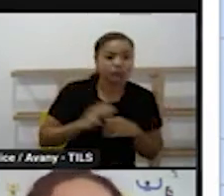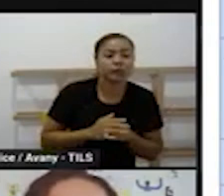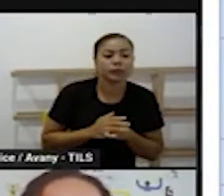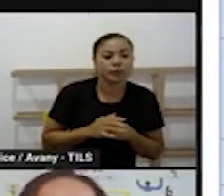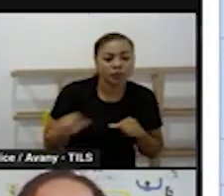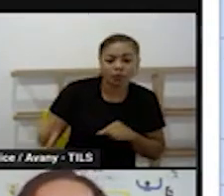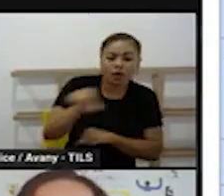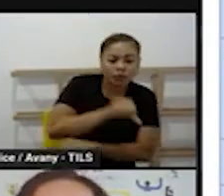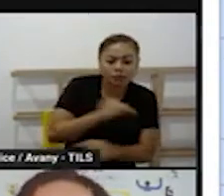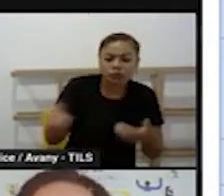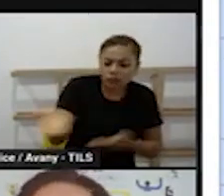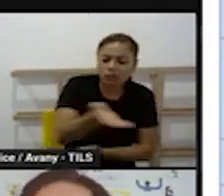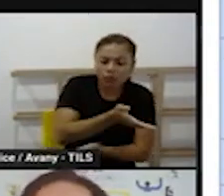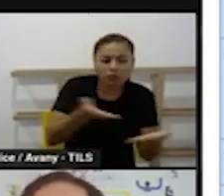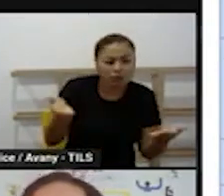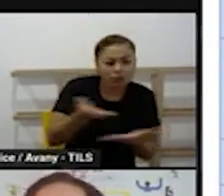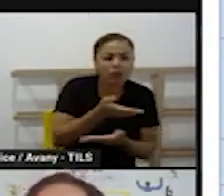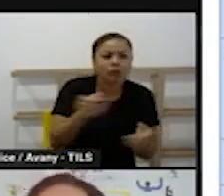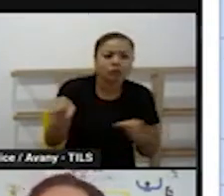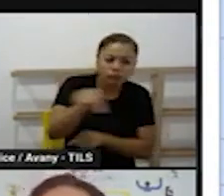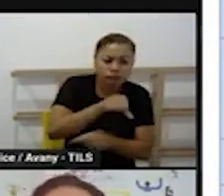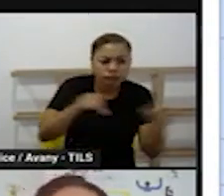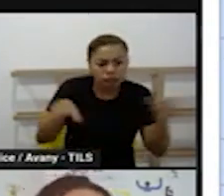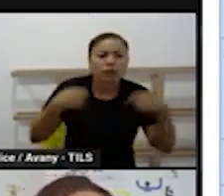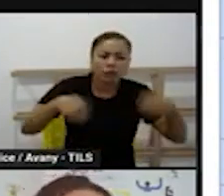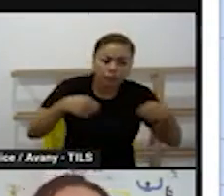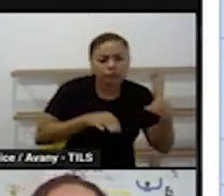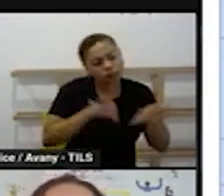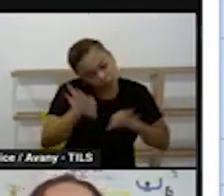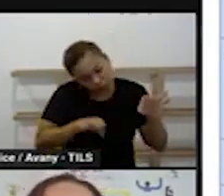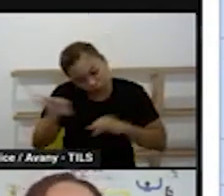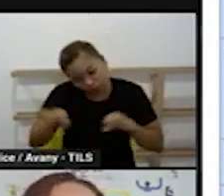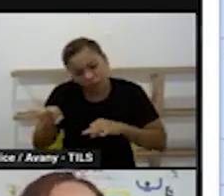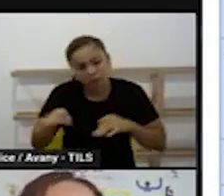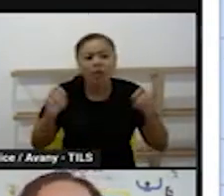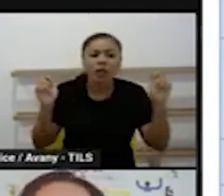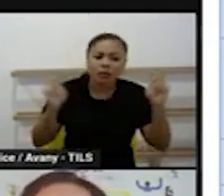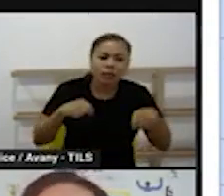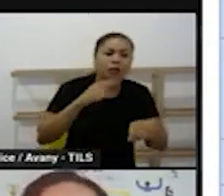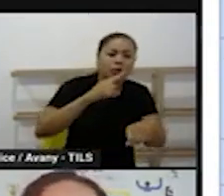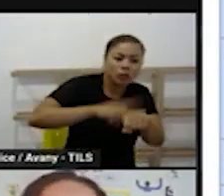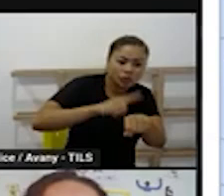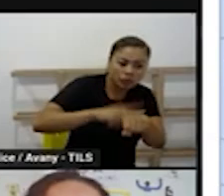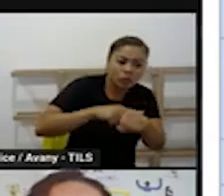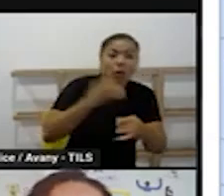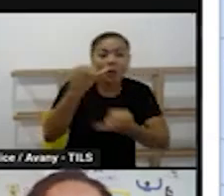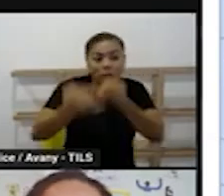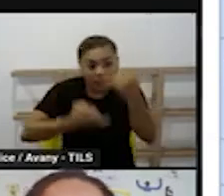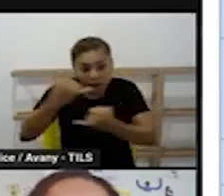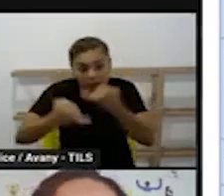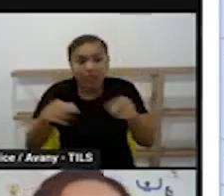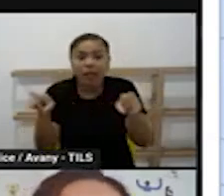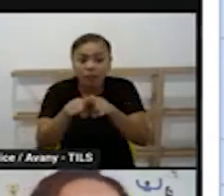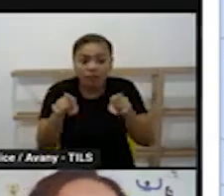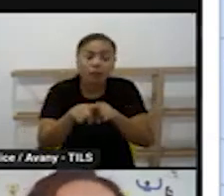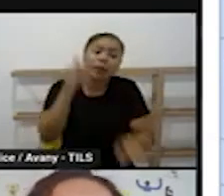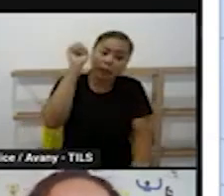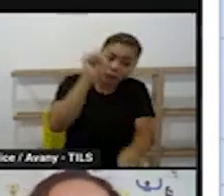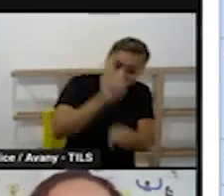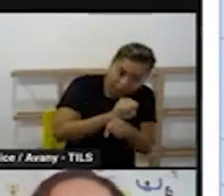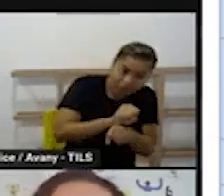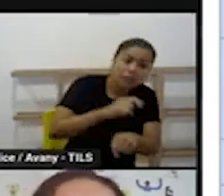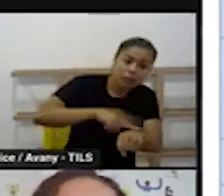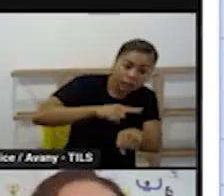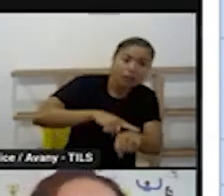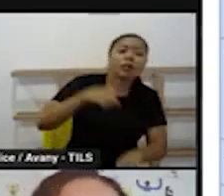outro que precisa ser planejado também então vai ter momento do brincar no momento de parar como é que essas crianças elas vão reagir nesse momento dizer